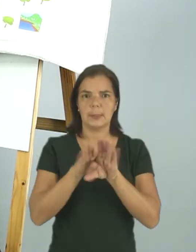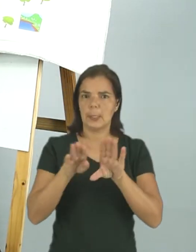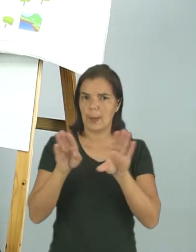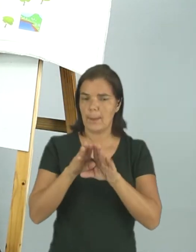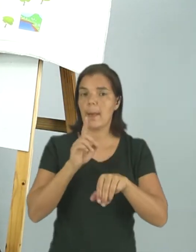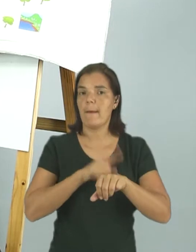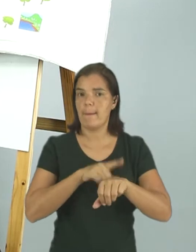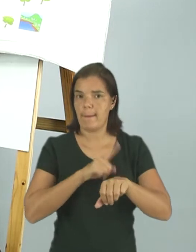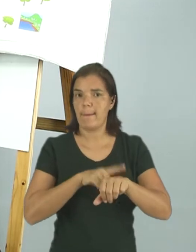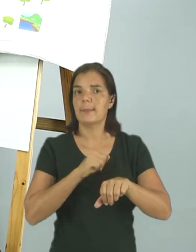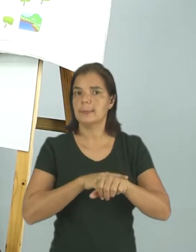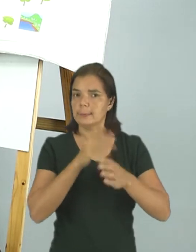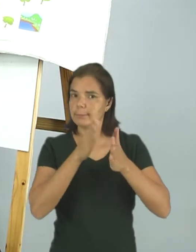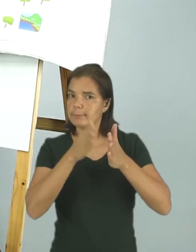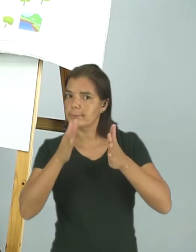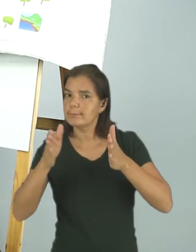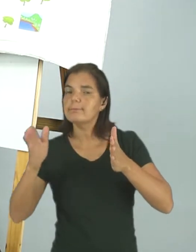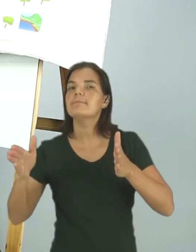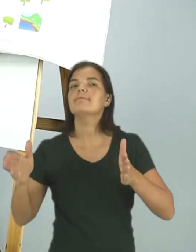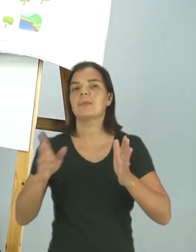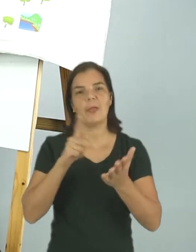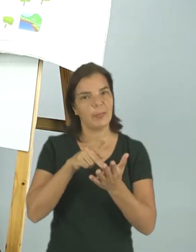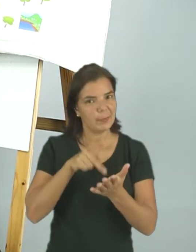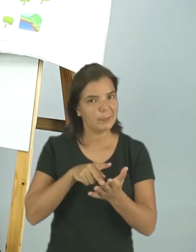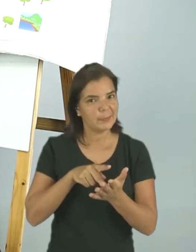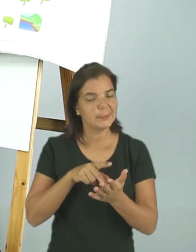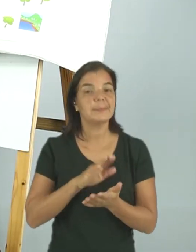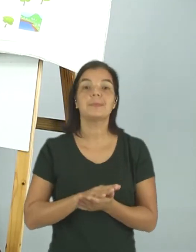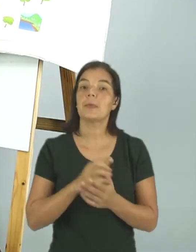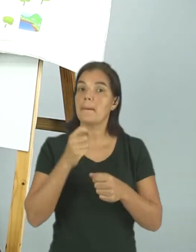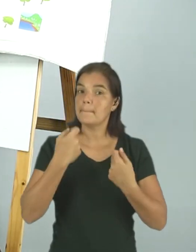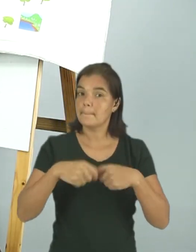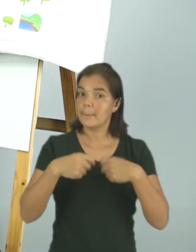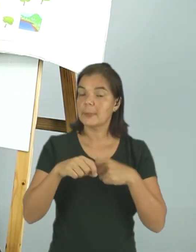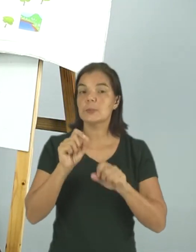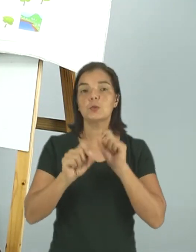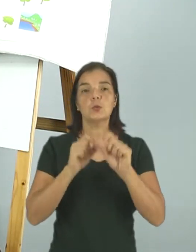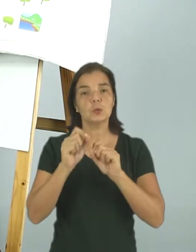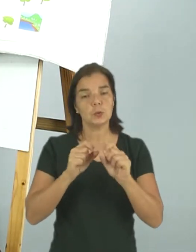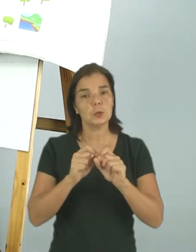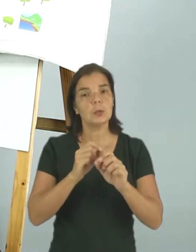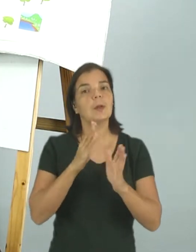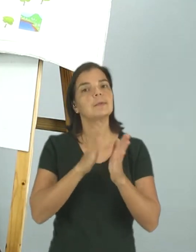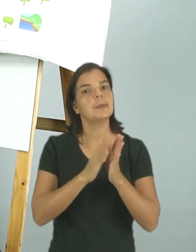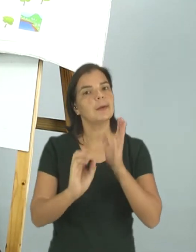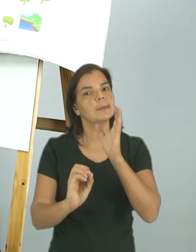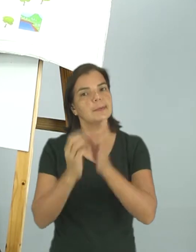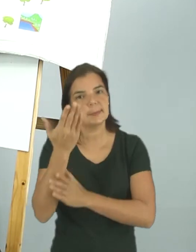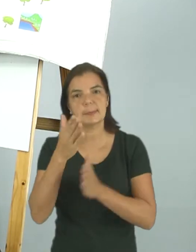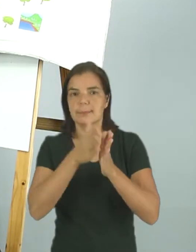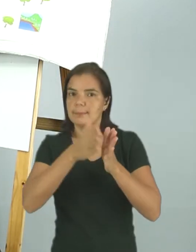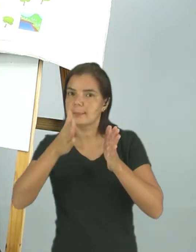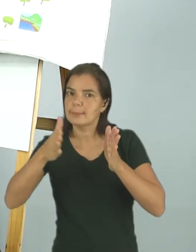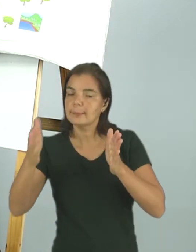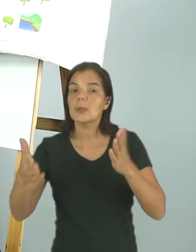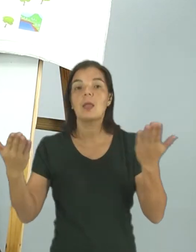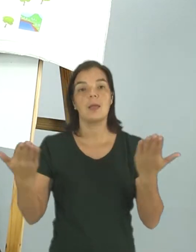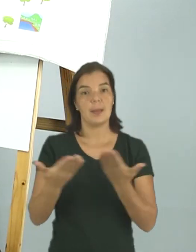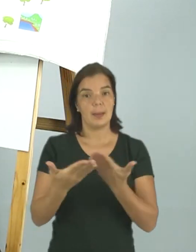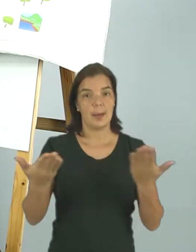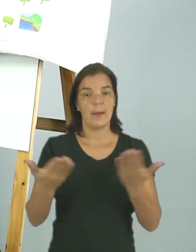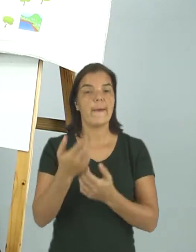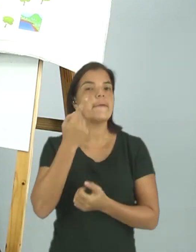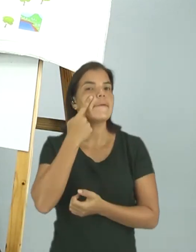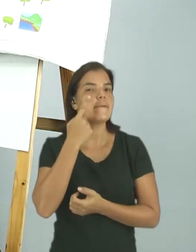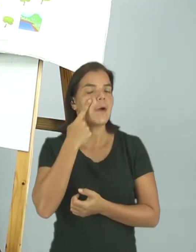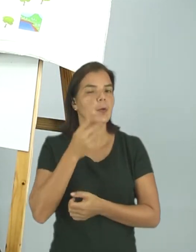que o tempo ele precisa de uma ordem cronológica, não é verdade? Precisa de uma ordem dos acontecimentos. E agora